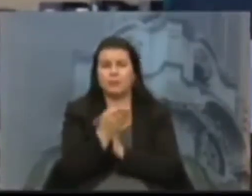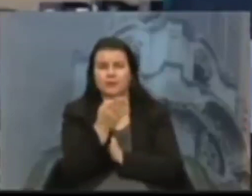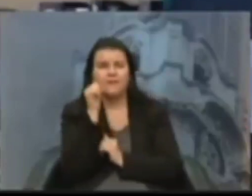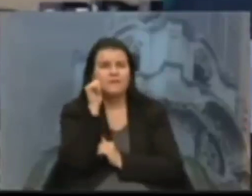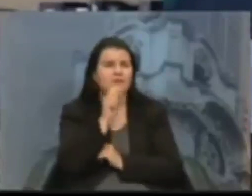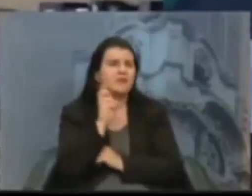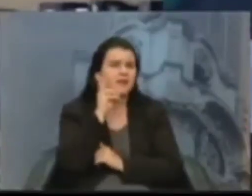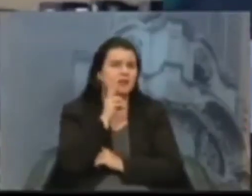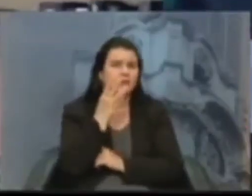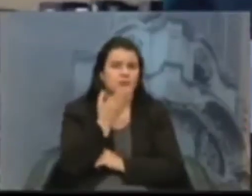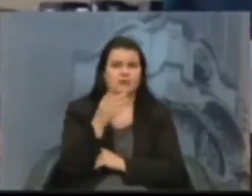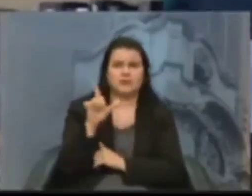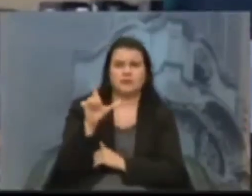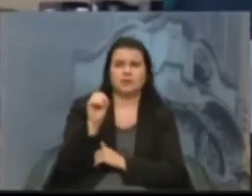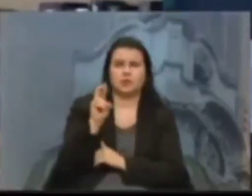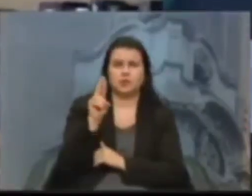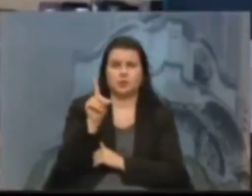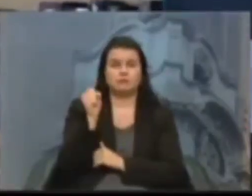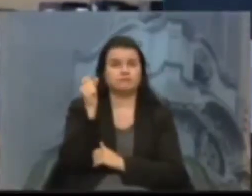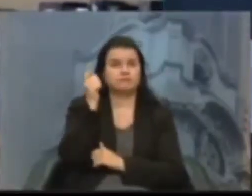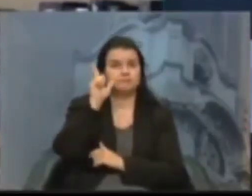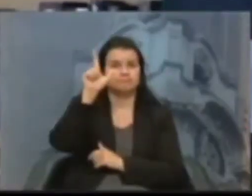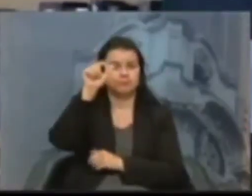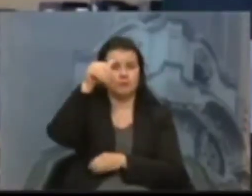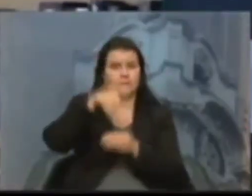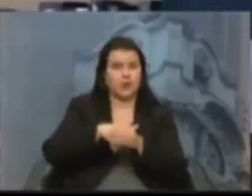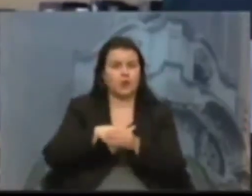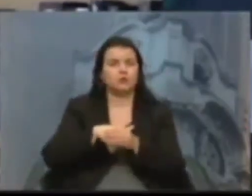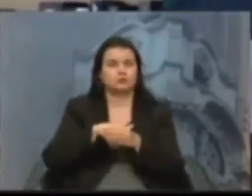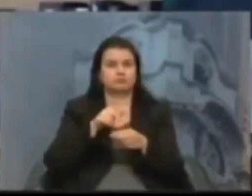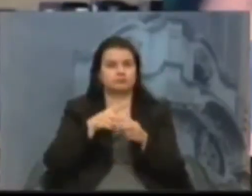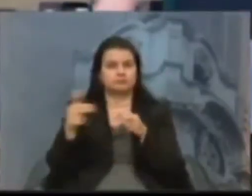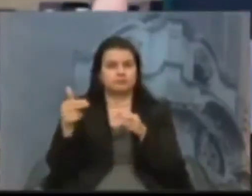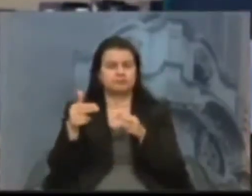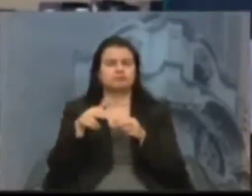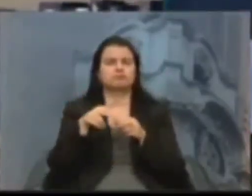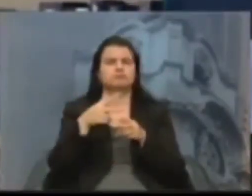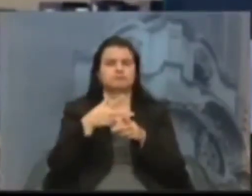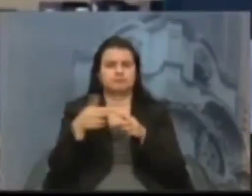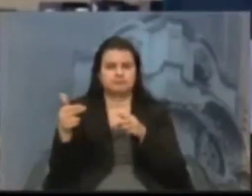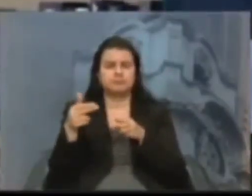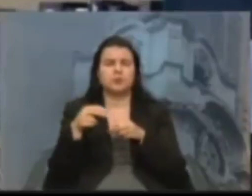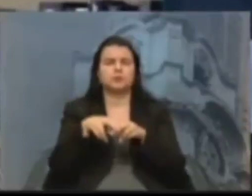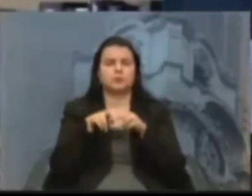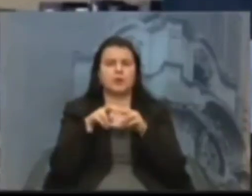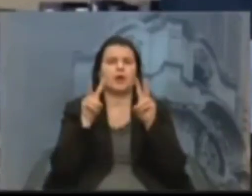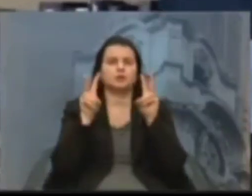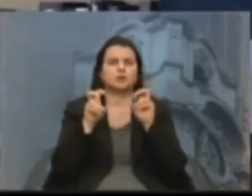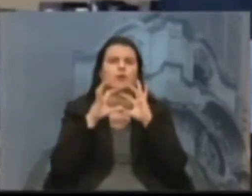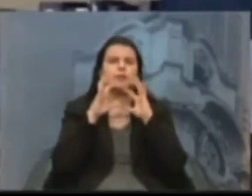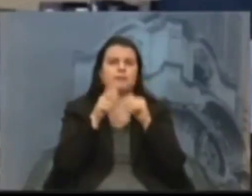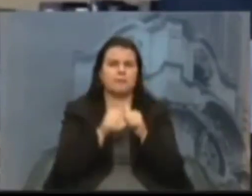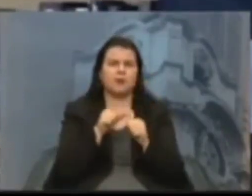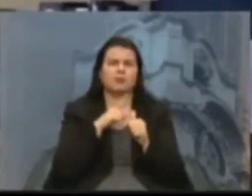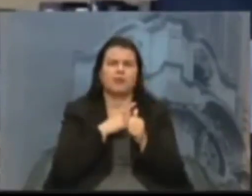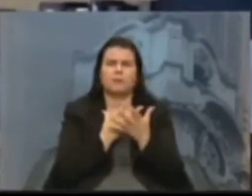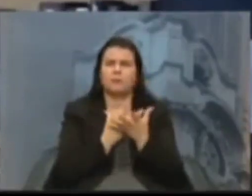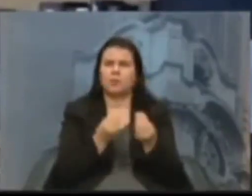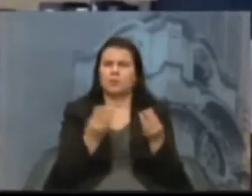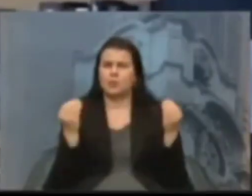foi eleita principalmente pela pauta animal. Nós temos diversos casos de